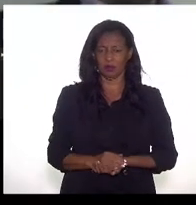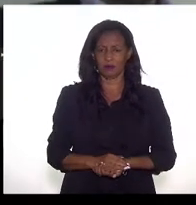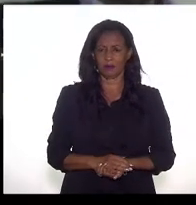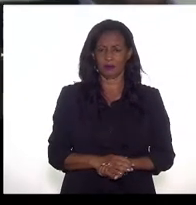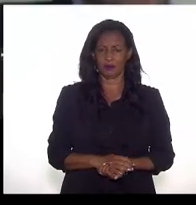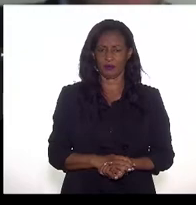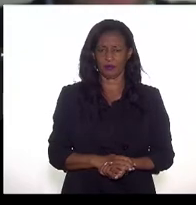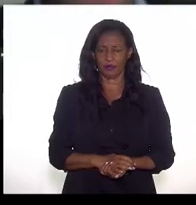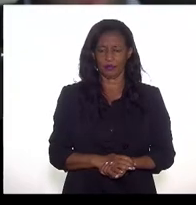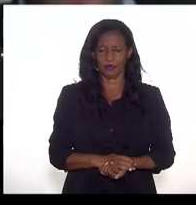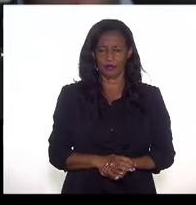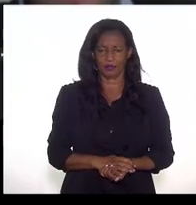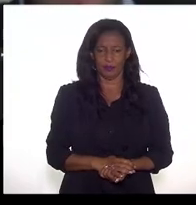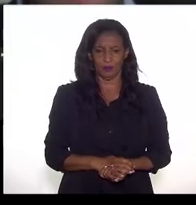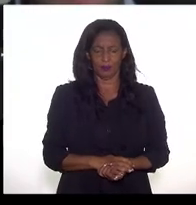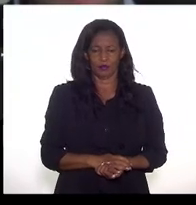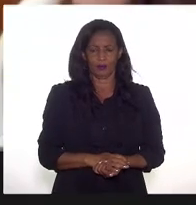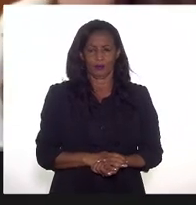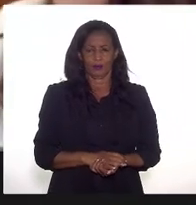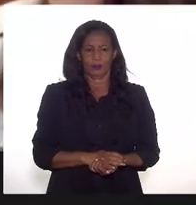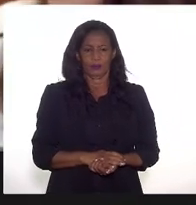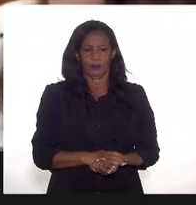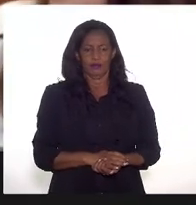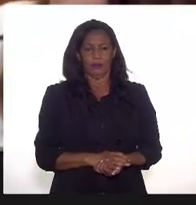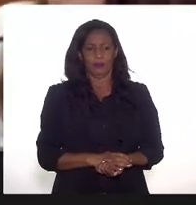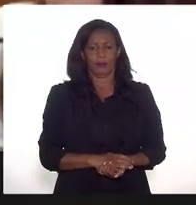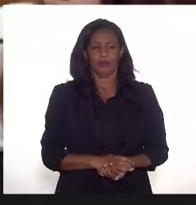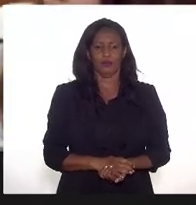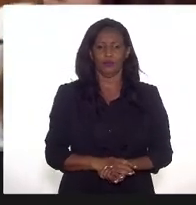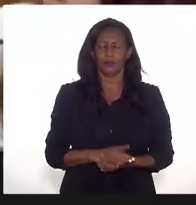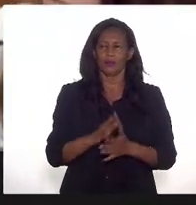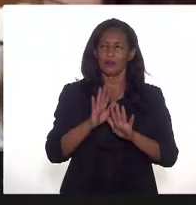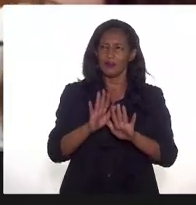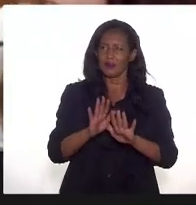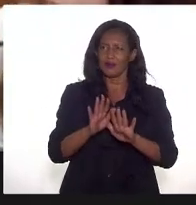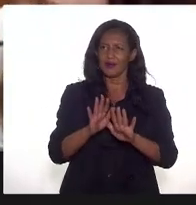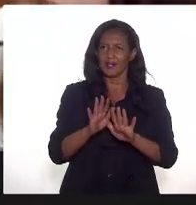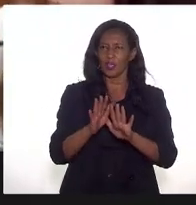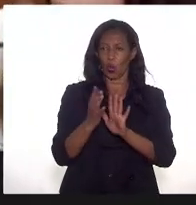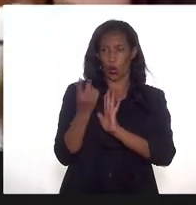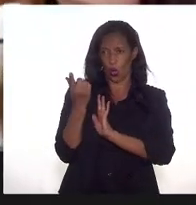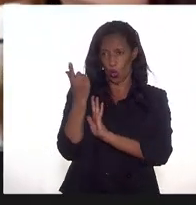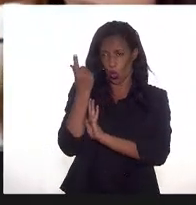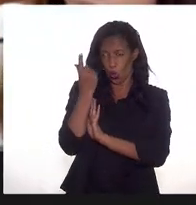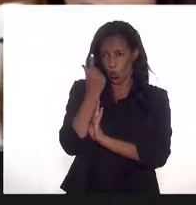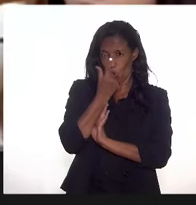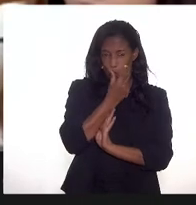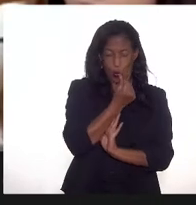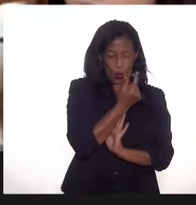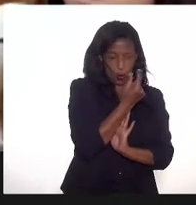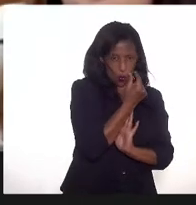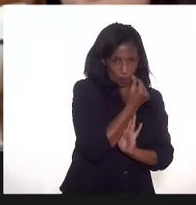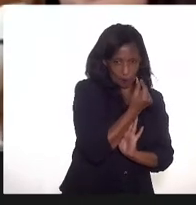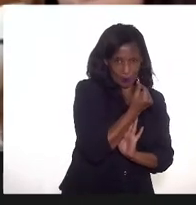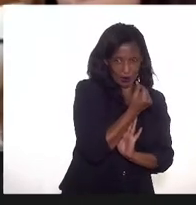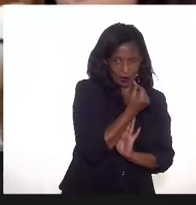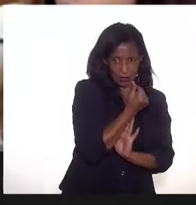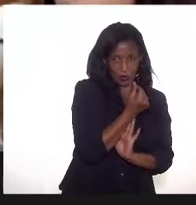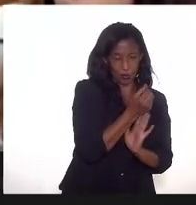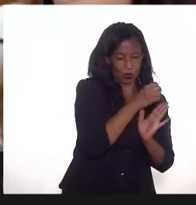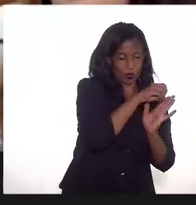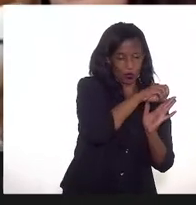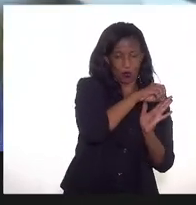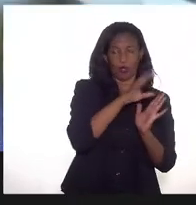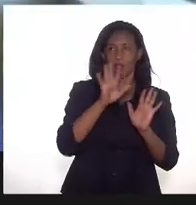Desculpa, deputado, Paulo, seria o preço que a Petrobras vende para as distribuidoras?